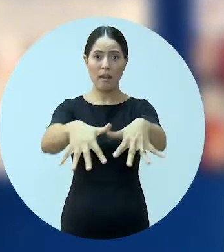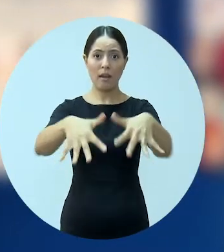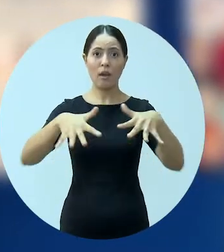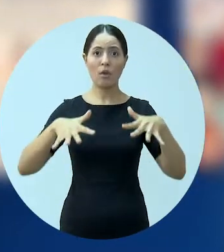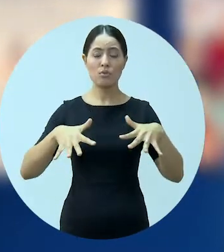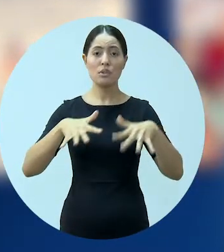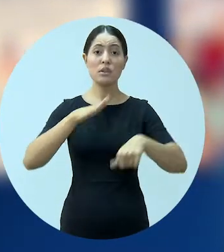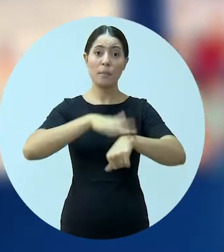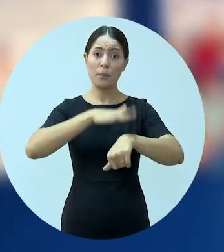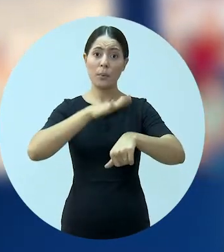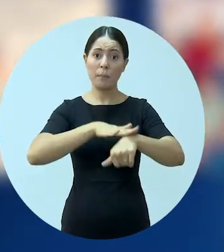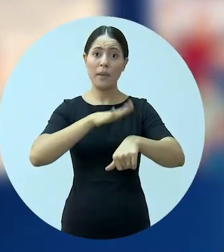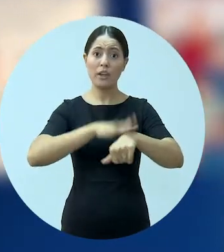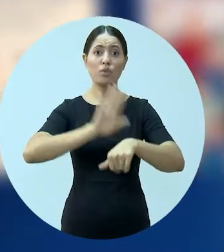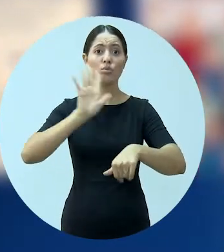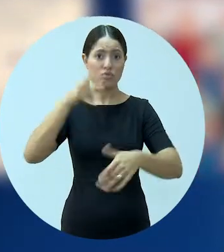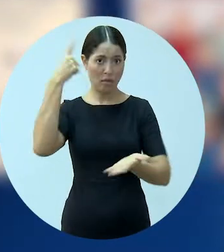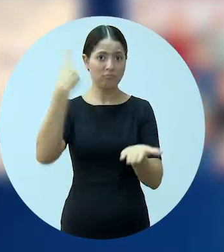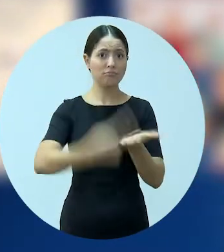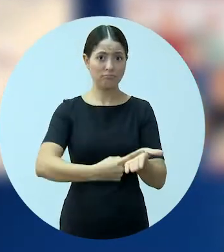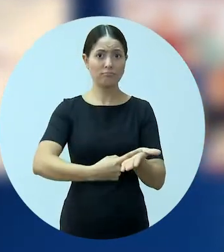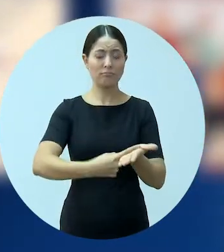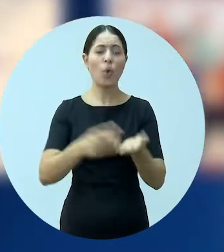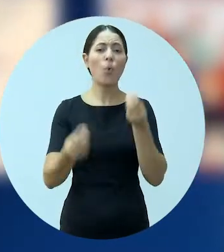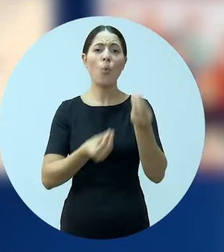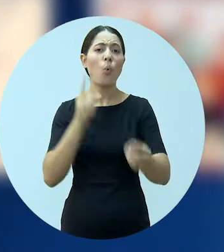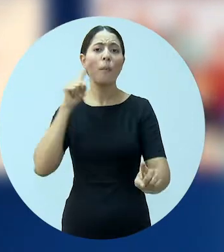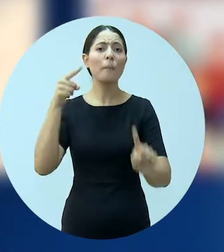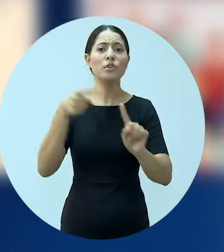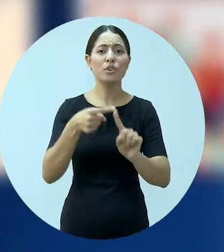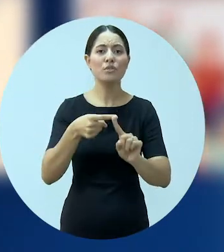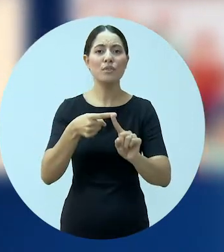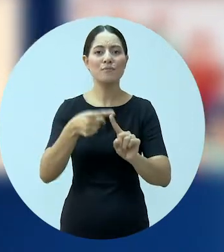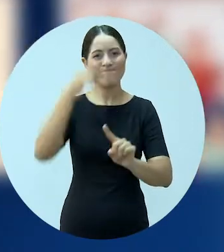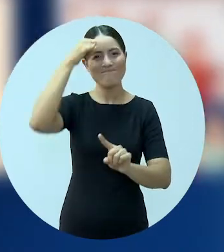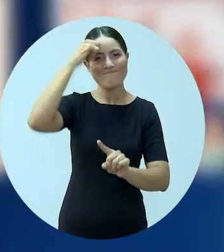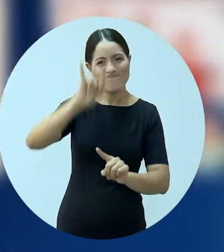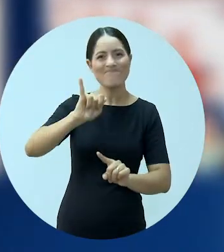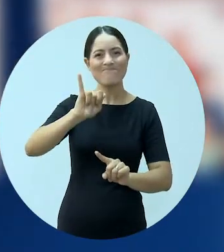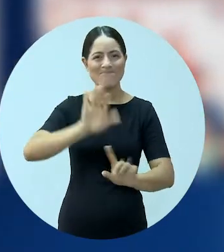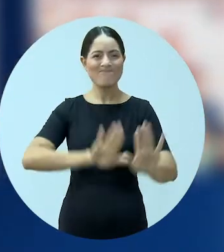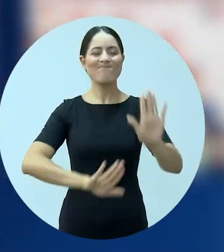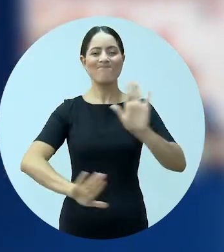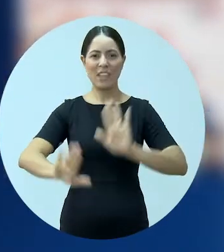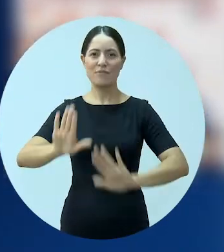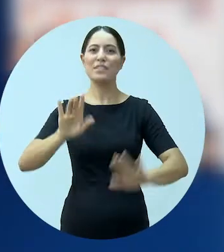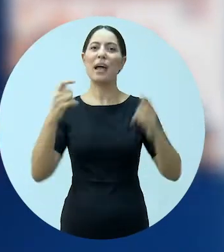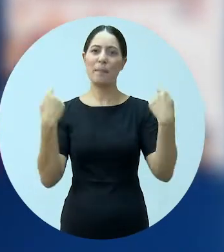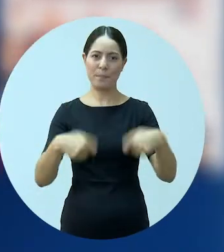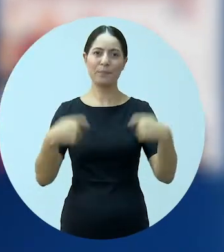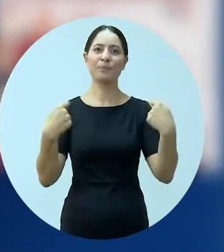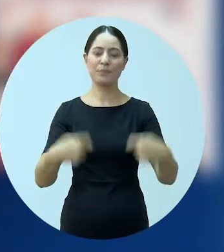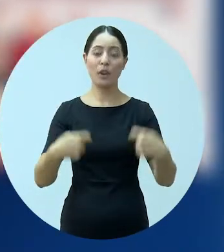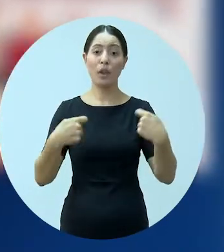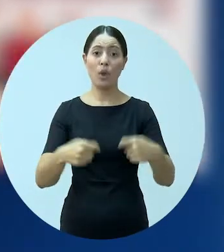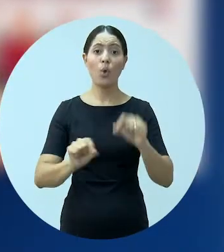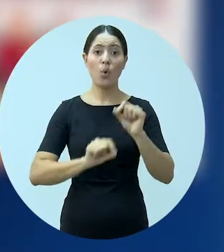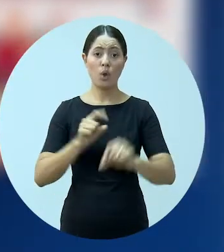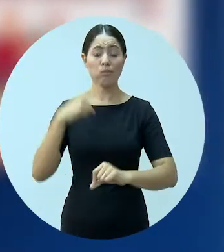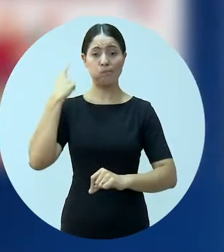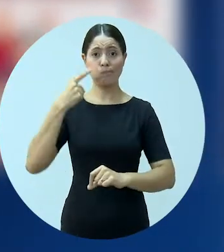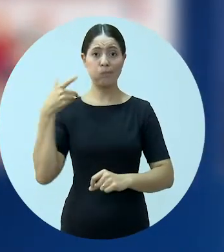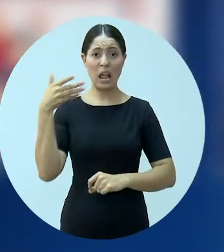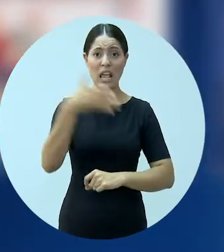suspensão das audiências por um tempo determinado. No sentido já de um critério de prevenção, evitar com que o advogado